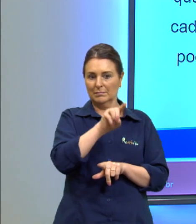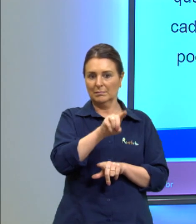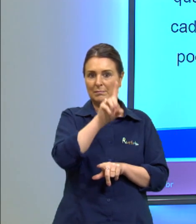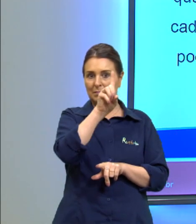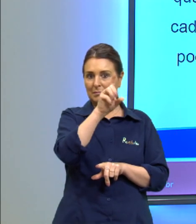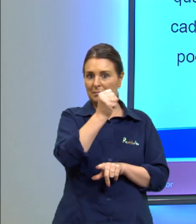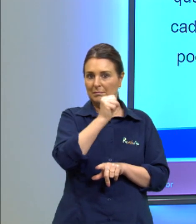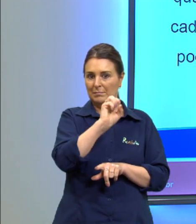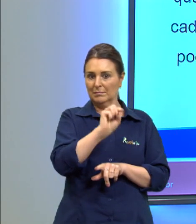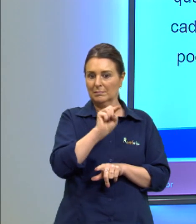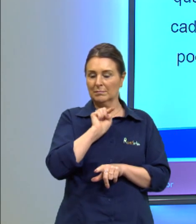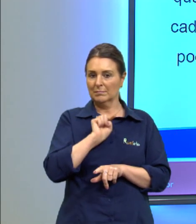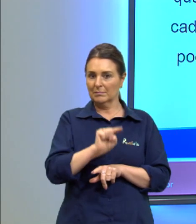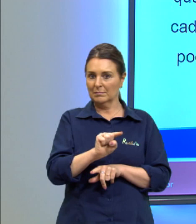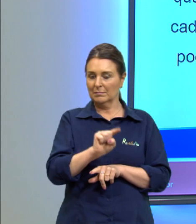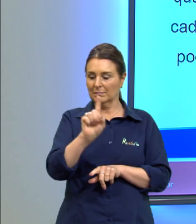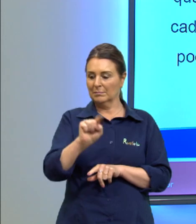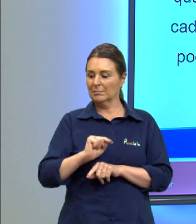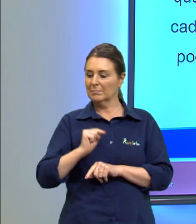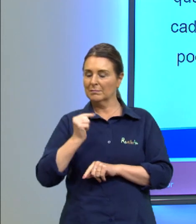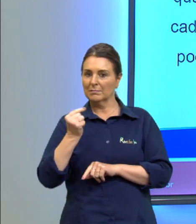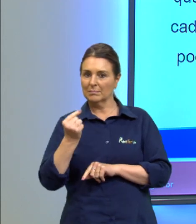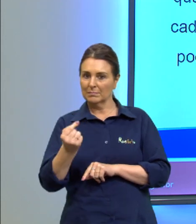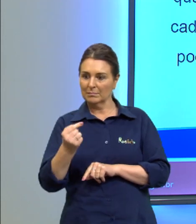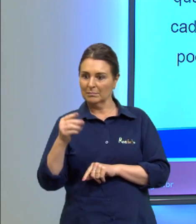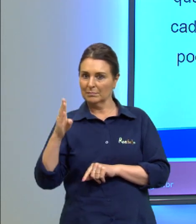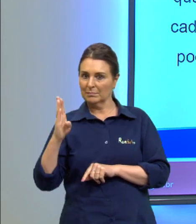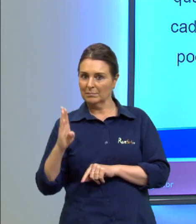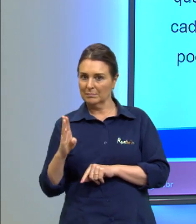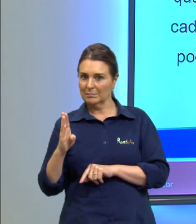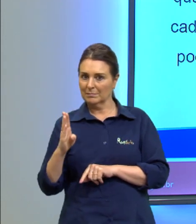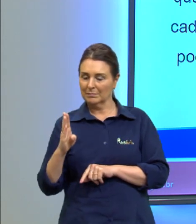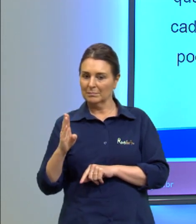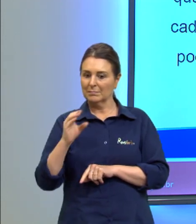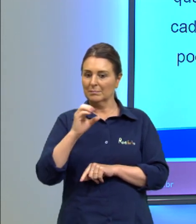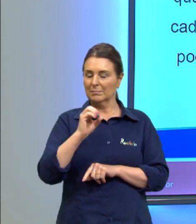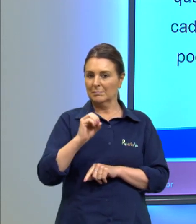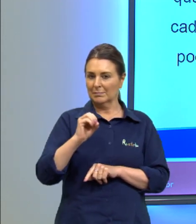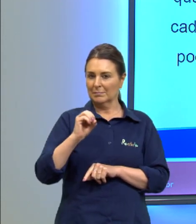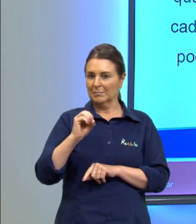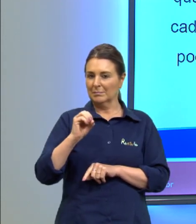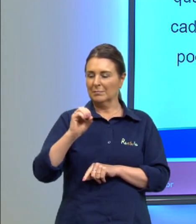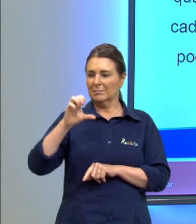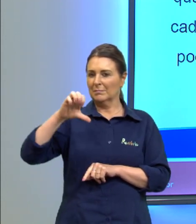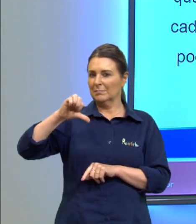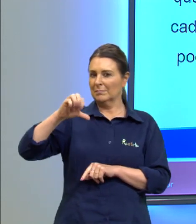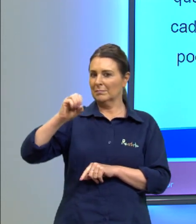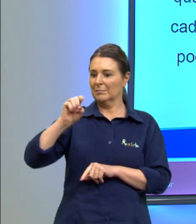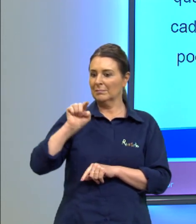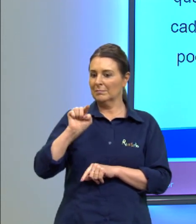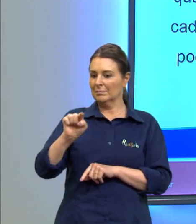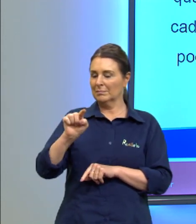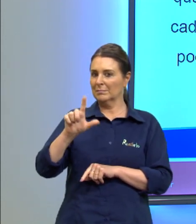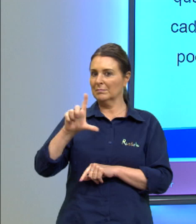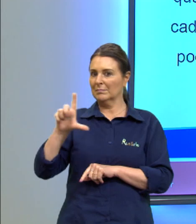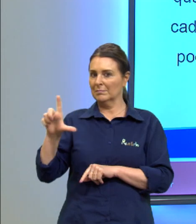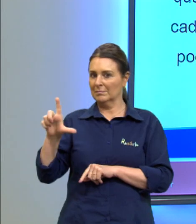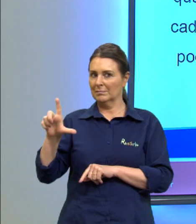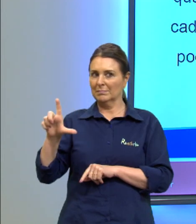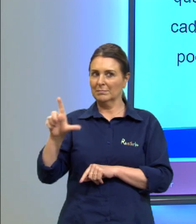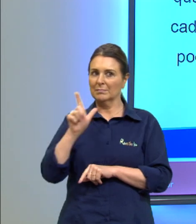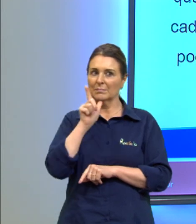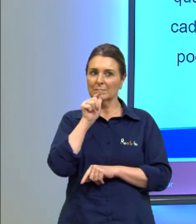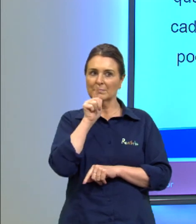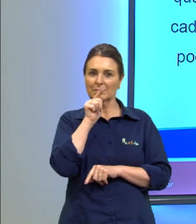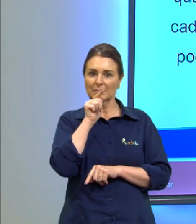e neste segundo lado, que é do reservatório B, eu vou de 0 até 90 mil litros. Então,